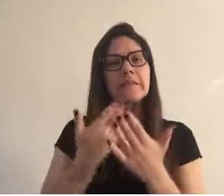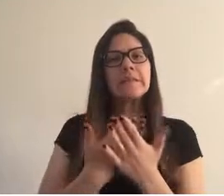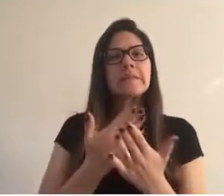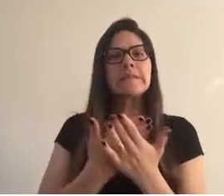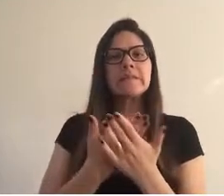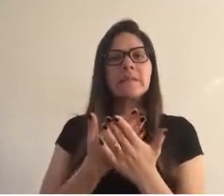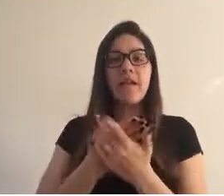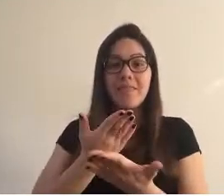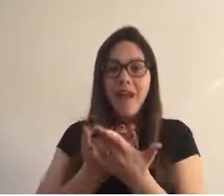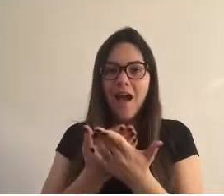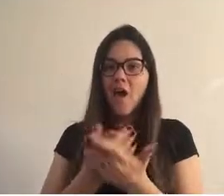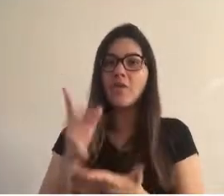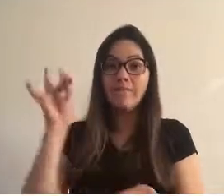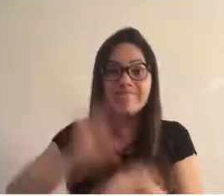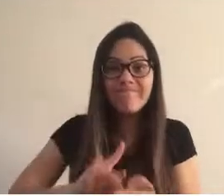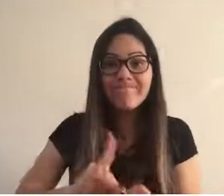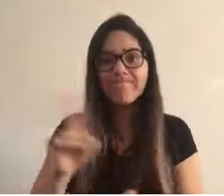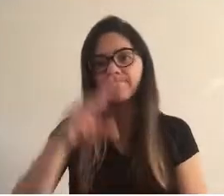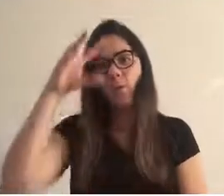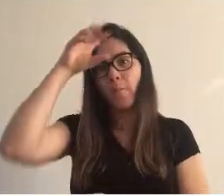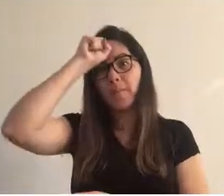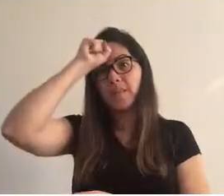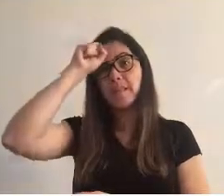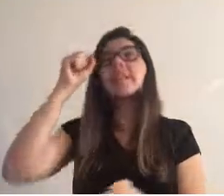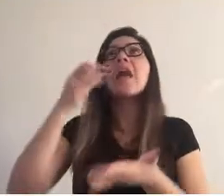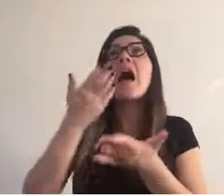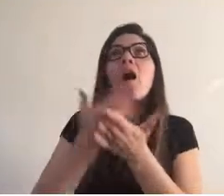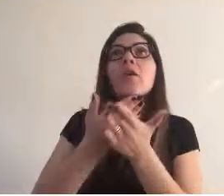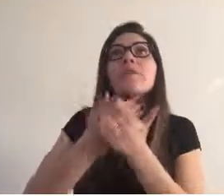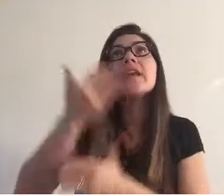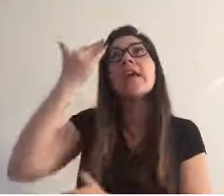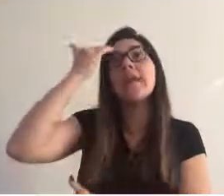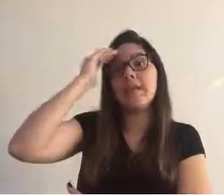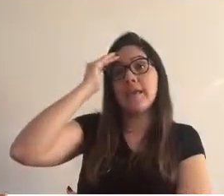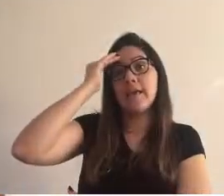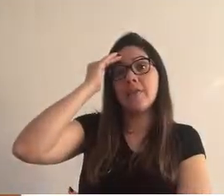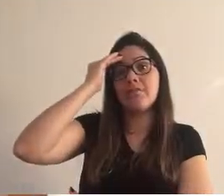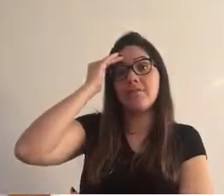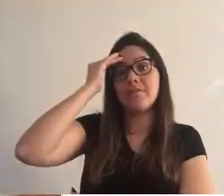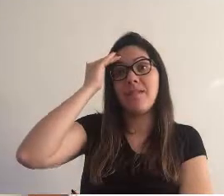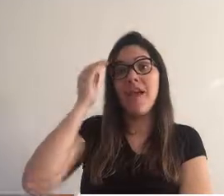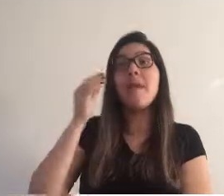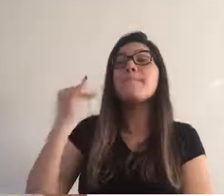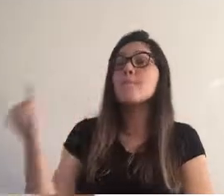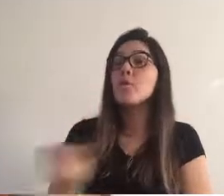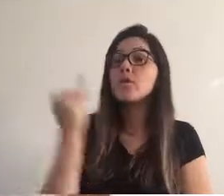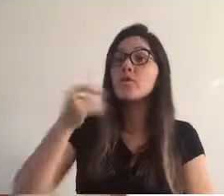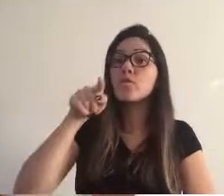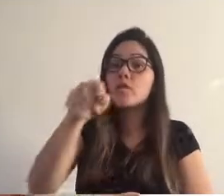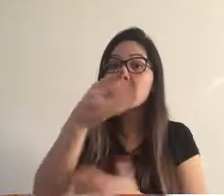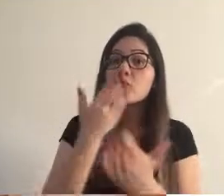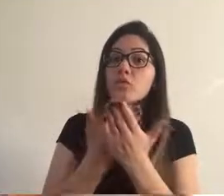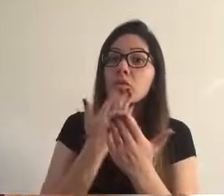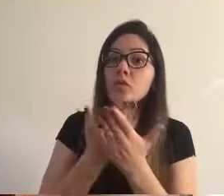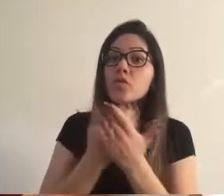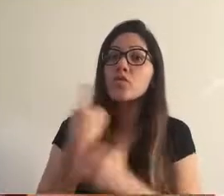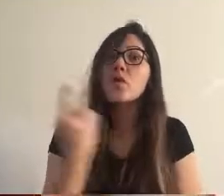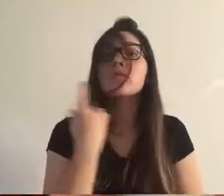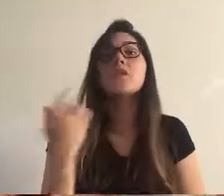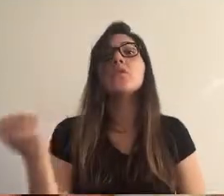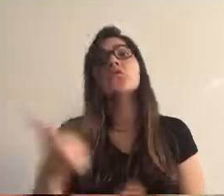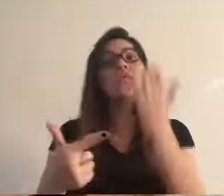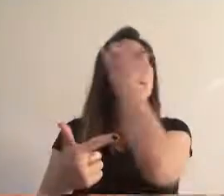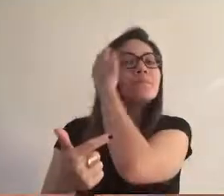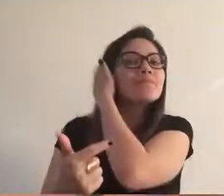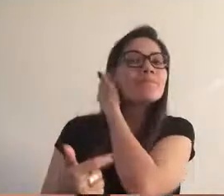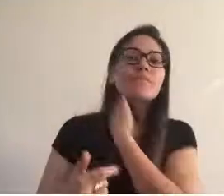de estudos. Na aula, você não aprende. Na aula, você entende. É mais importante o tempo que você passa estudando sozinho do